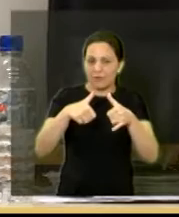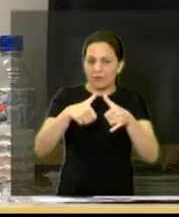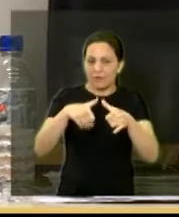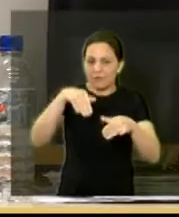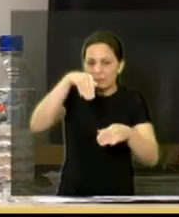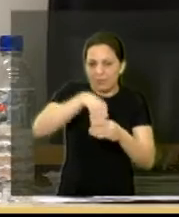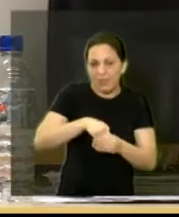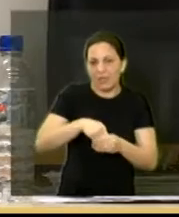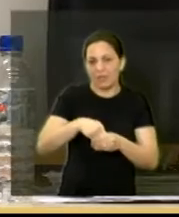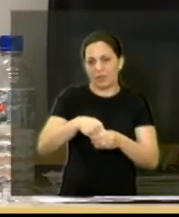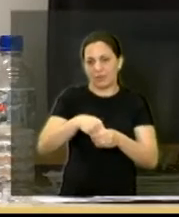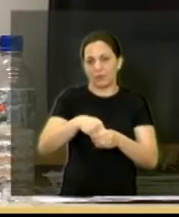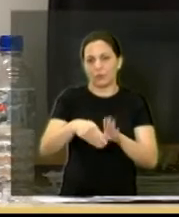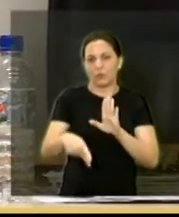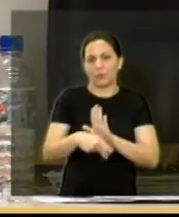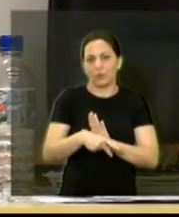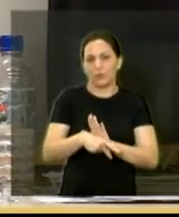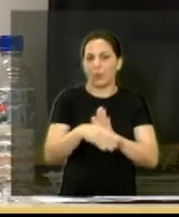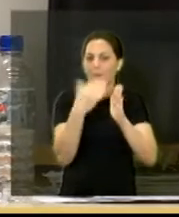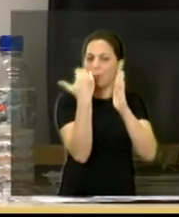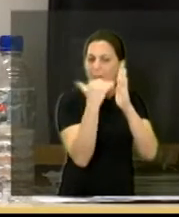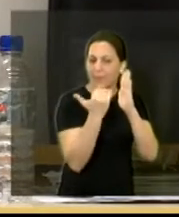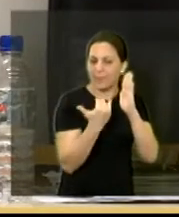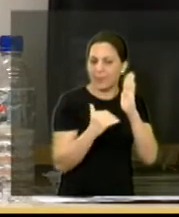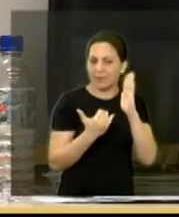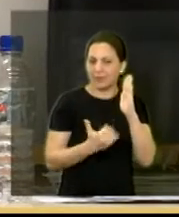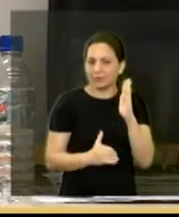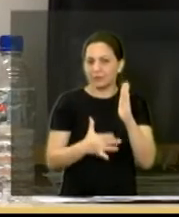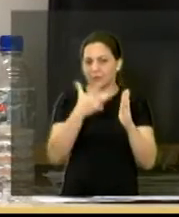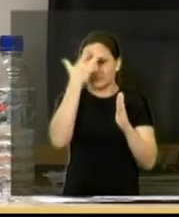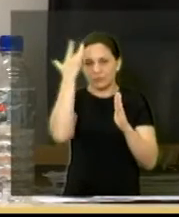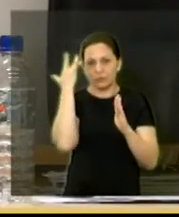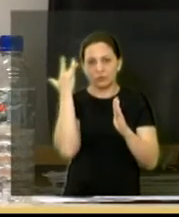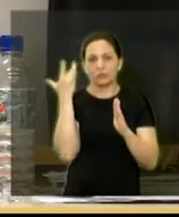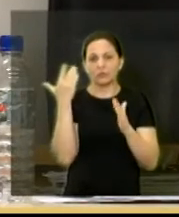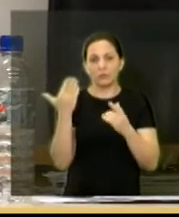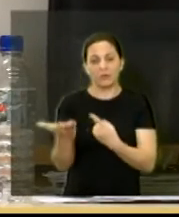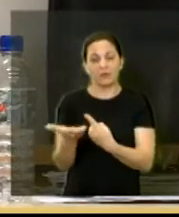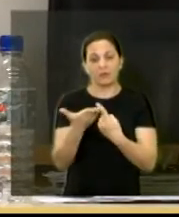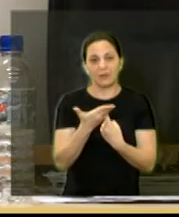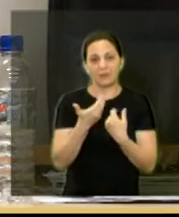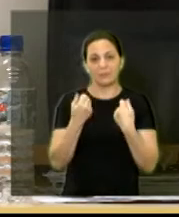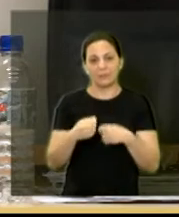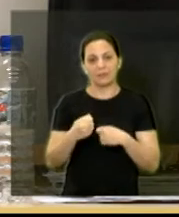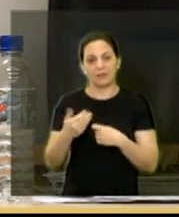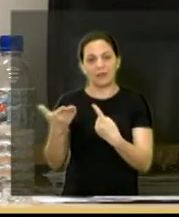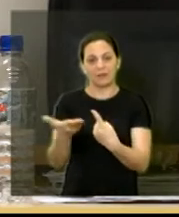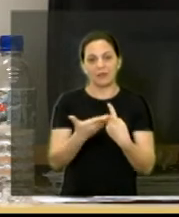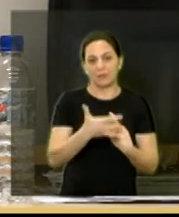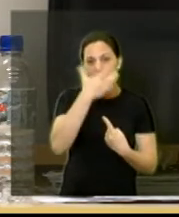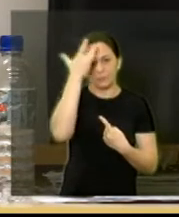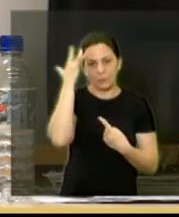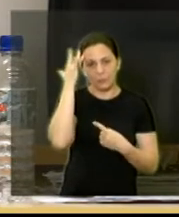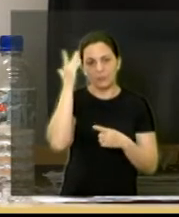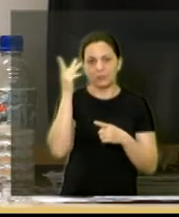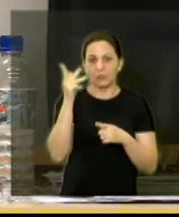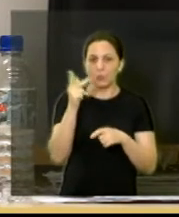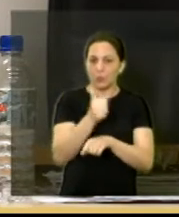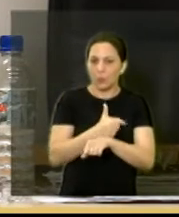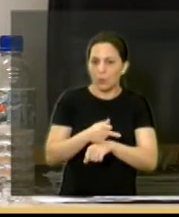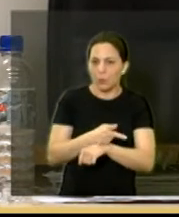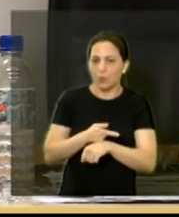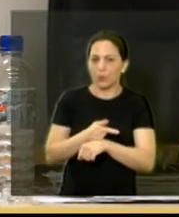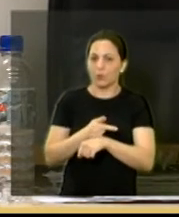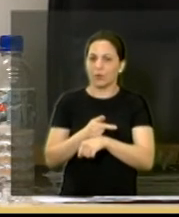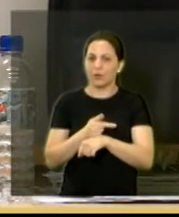balcão e sim a uma lista de pessoas que pudessem estar atendindo isso e como você disse